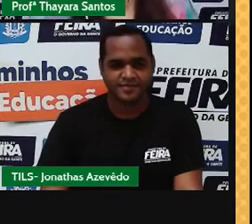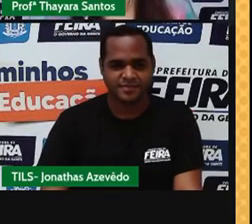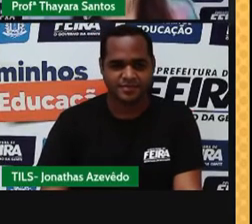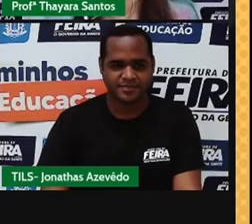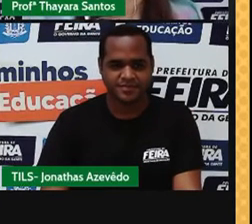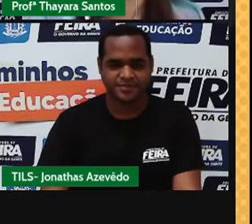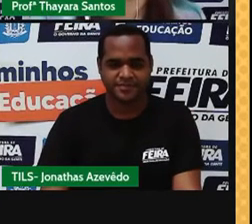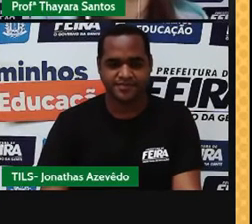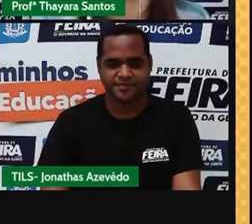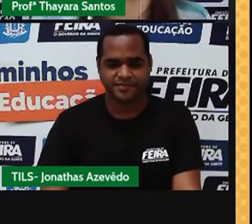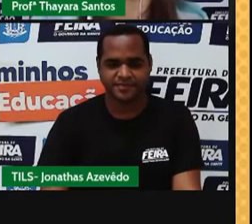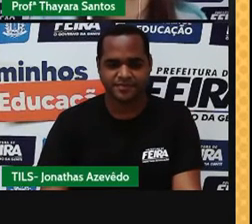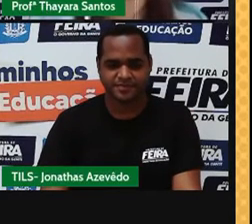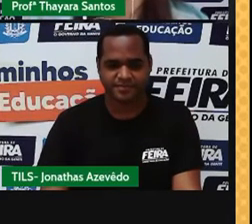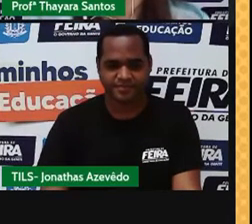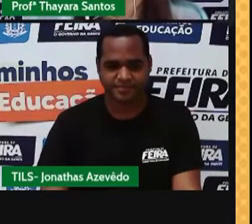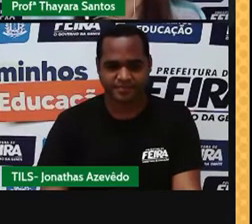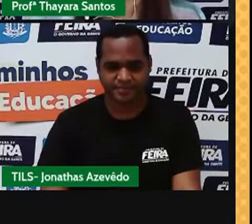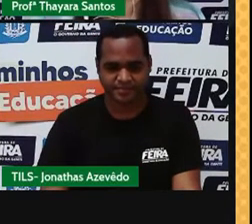Pronto, vou refazer esse slide.